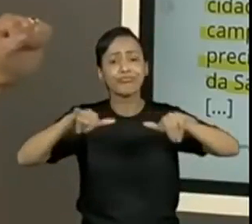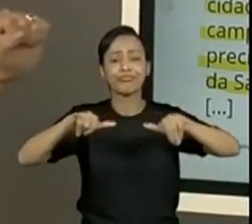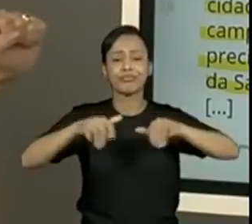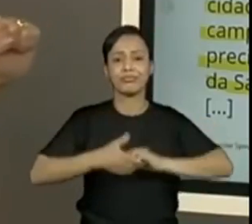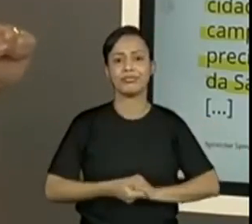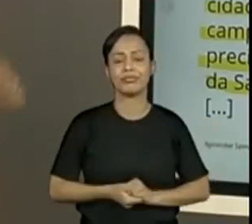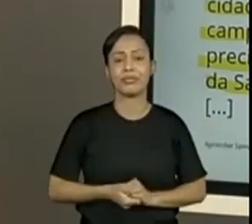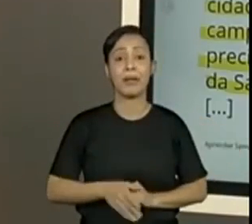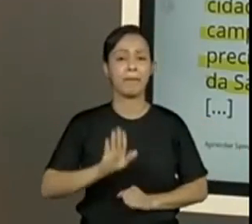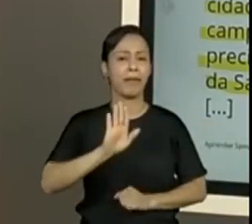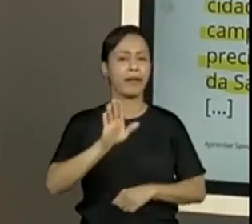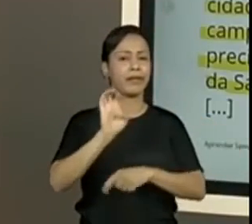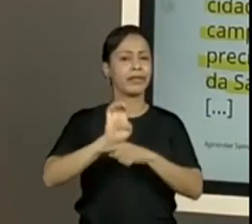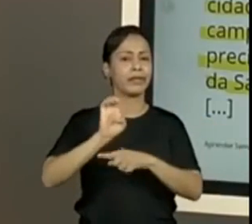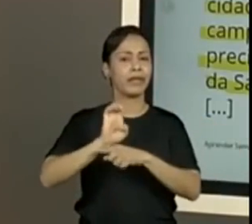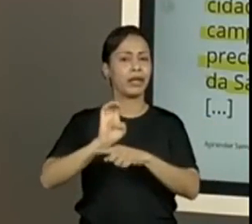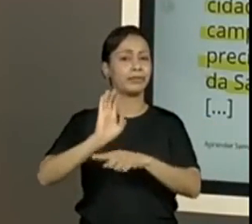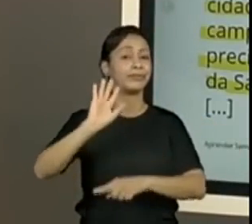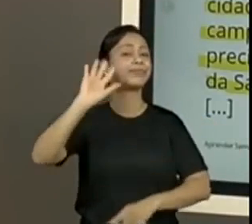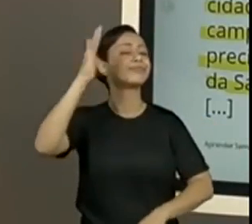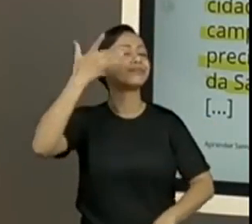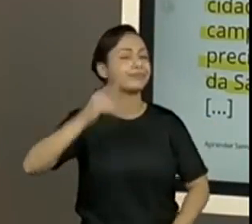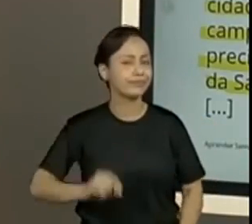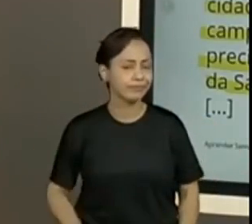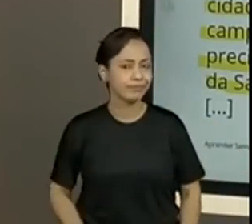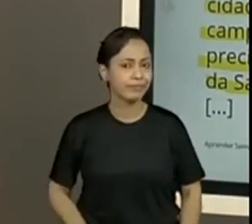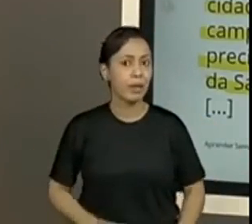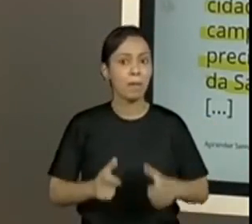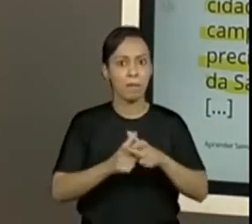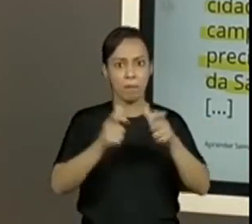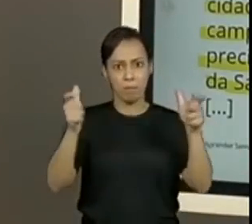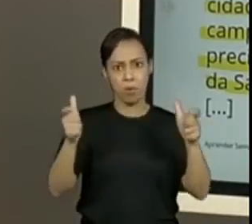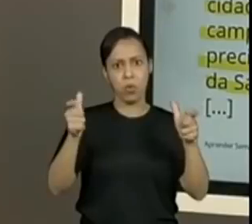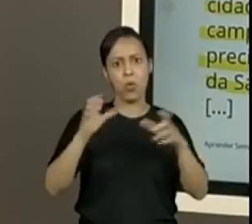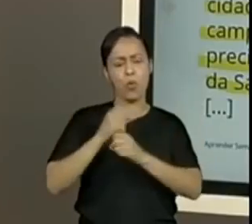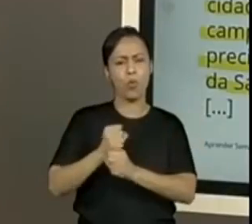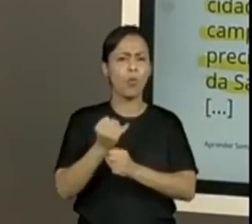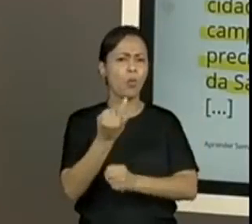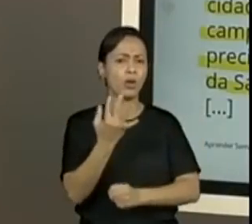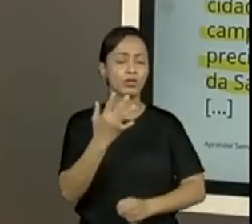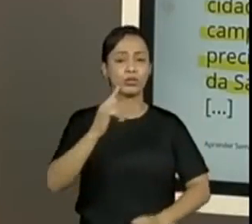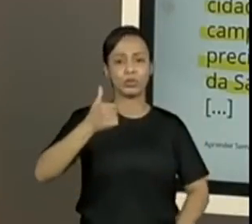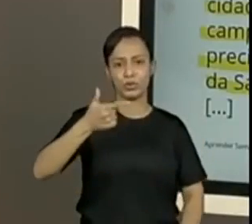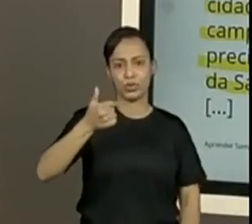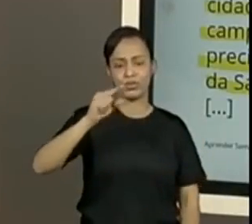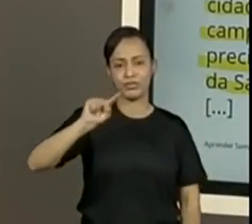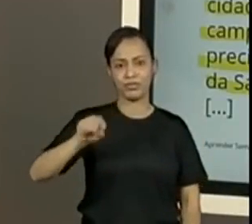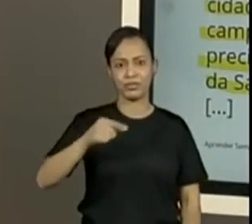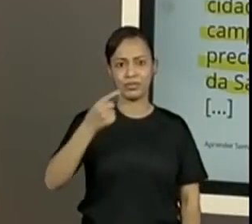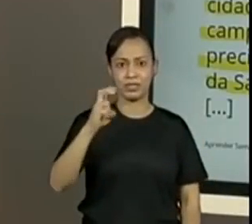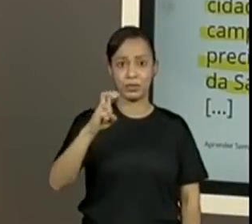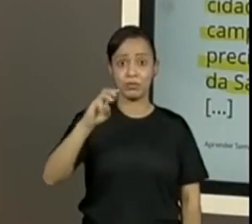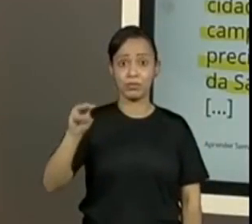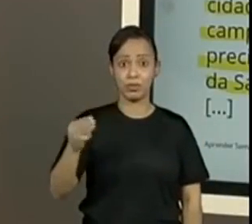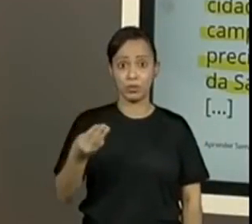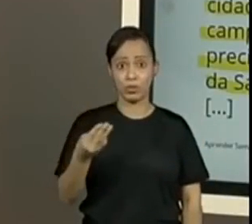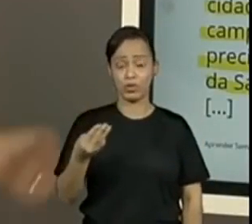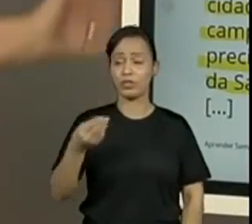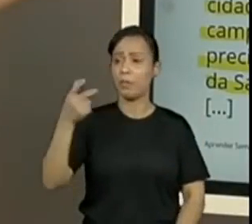E aí, o que aconteceu no Estado? Por mais que vacinaram 12,5 ainda tem gente para vacinar.